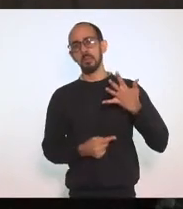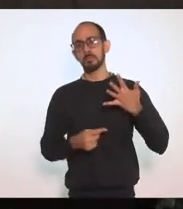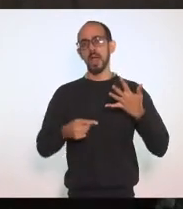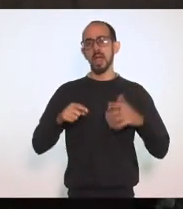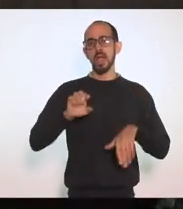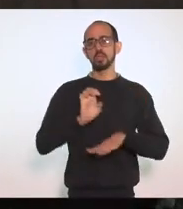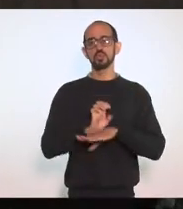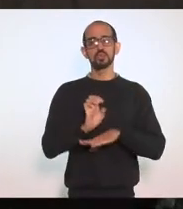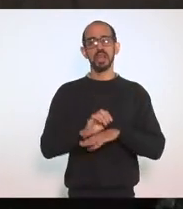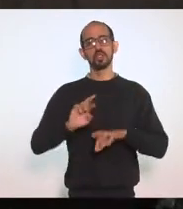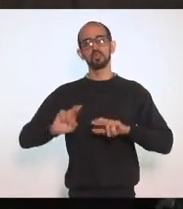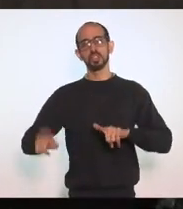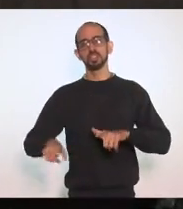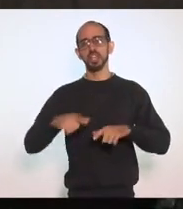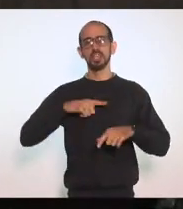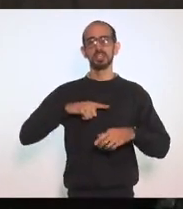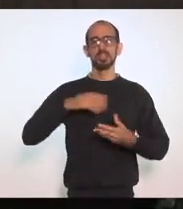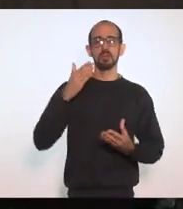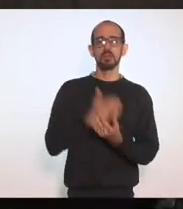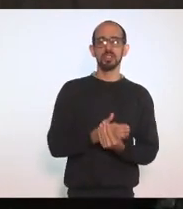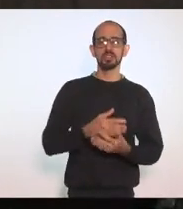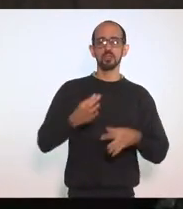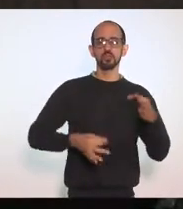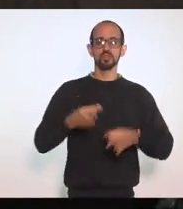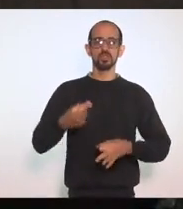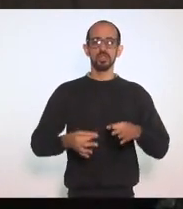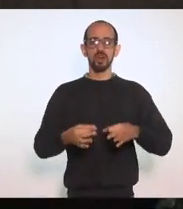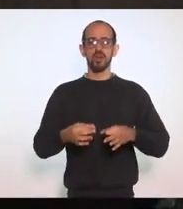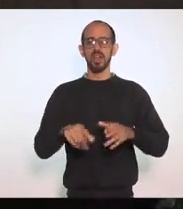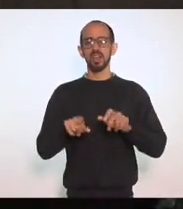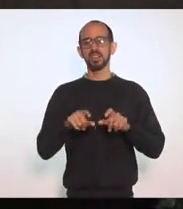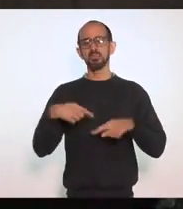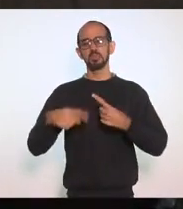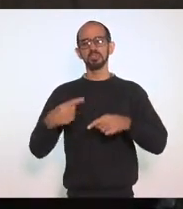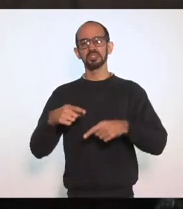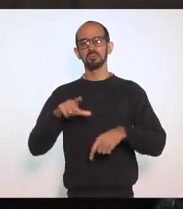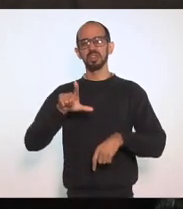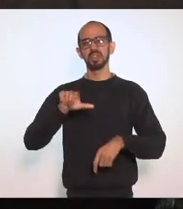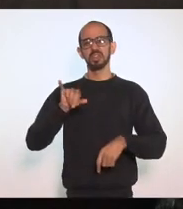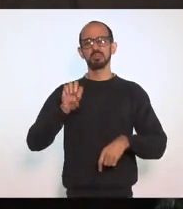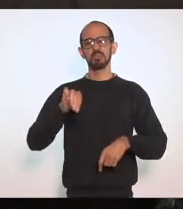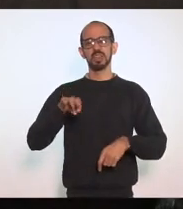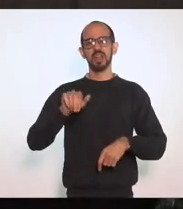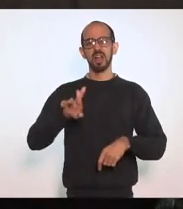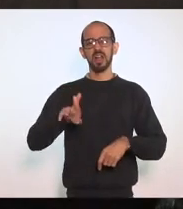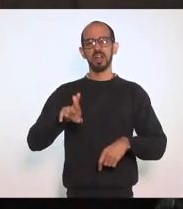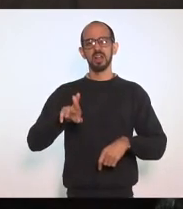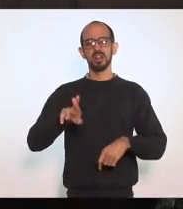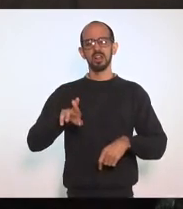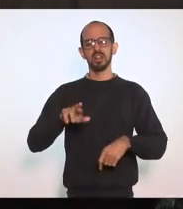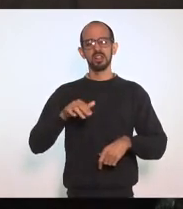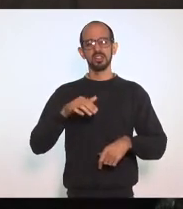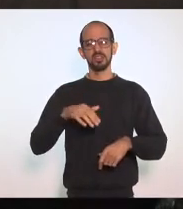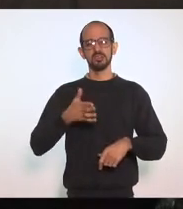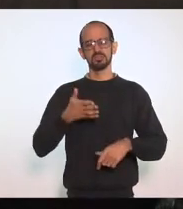uma Ação judicial Aí tem uma Eliminar Aí caça-se Eliminar Ou seja Então eu acho acho Que é preciso